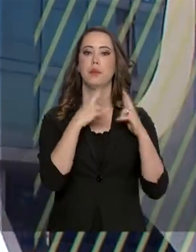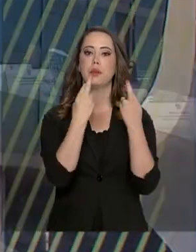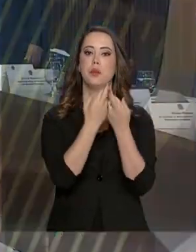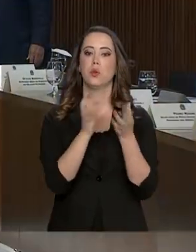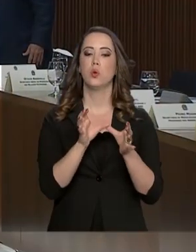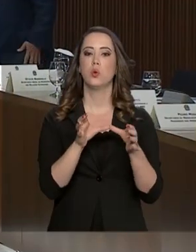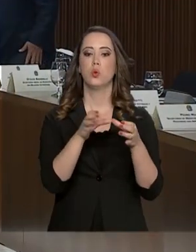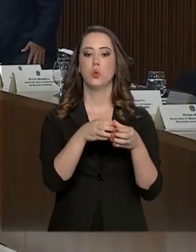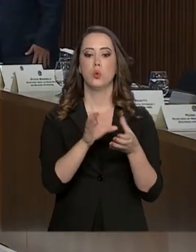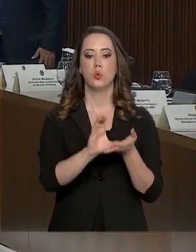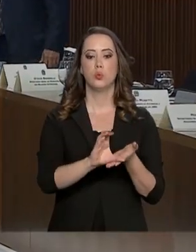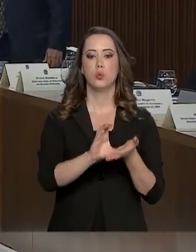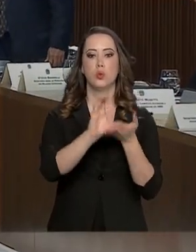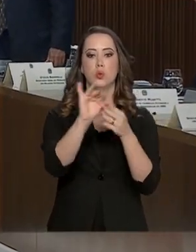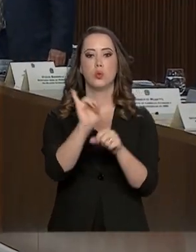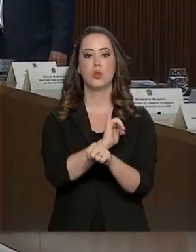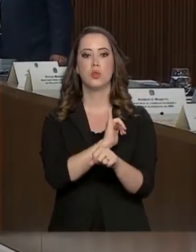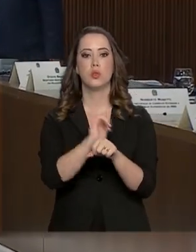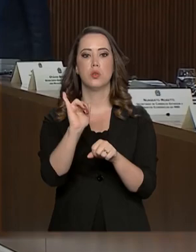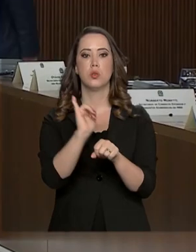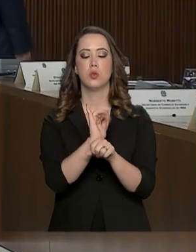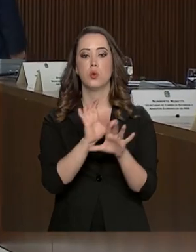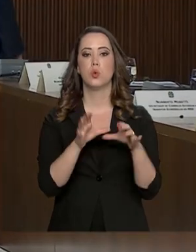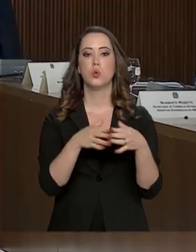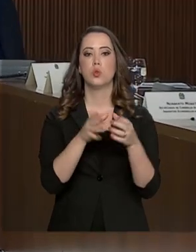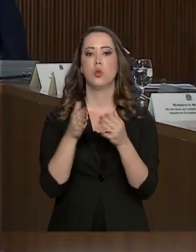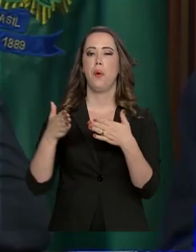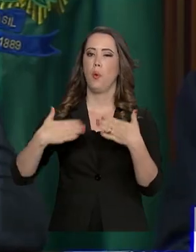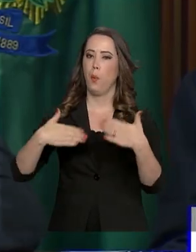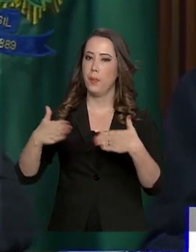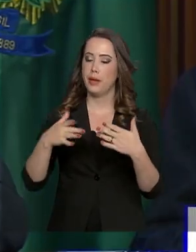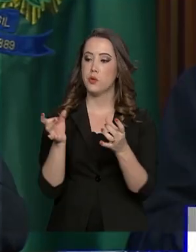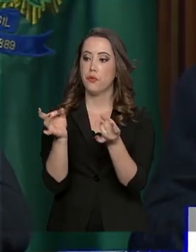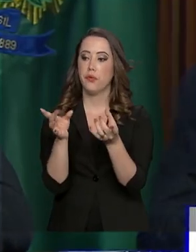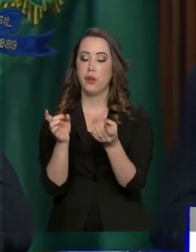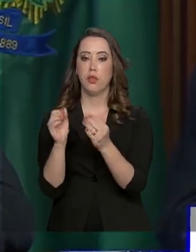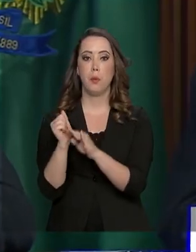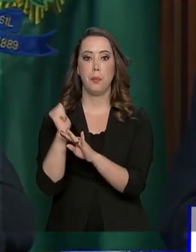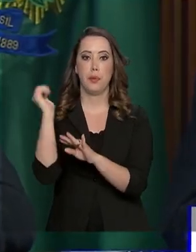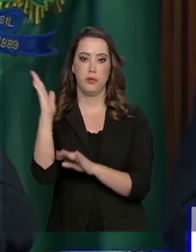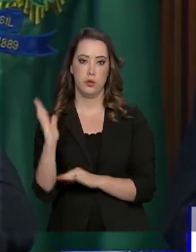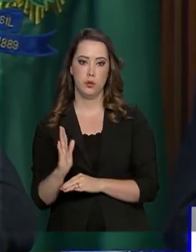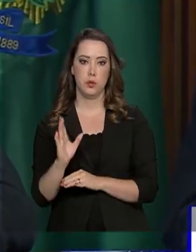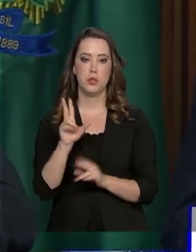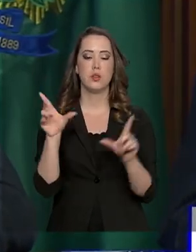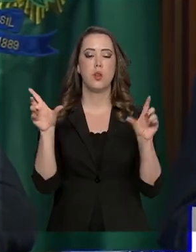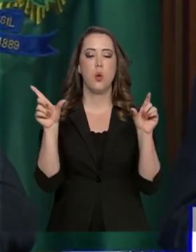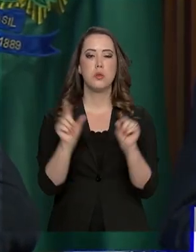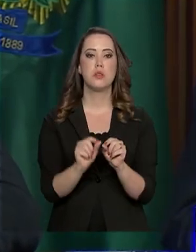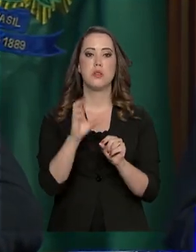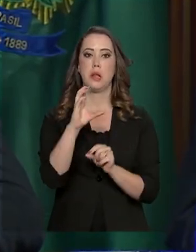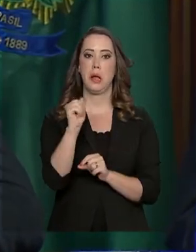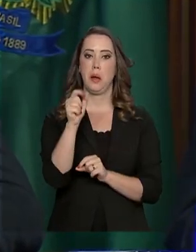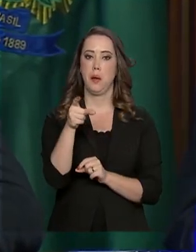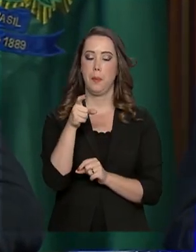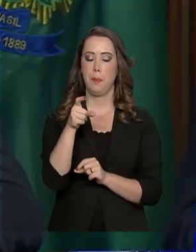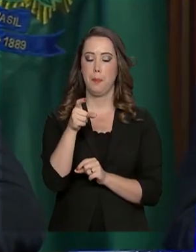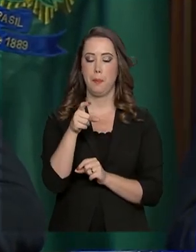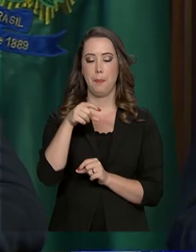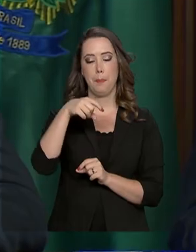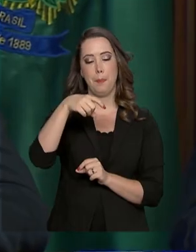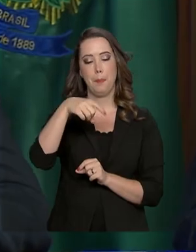reunião do Conselho de Estratégia da Câmara de Comércio Exterior, a CAMEX. A reunião contou, pela primeira vez, com a